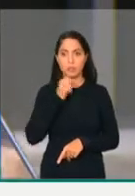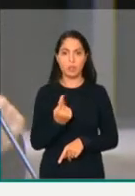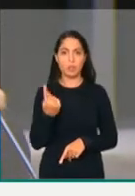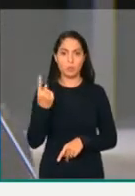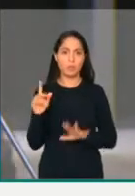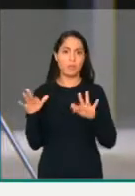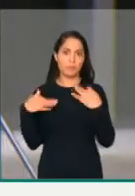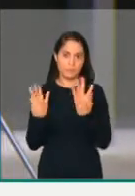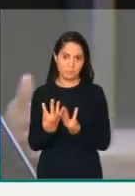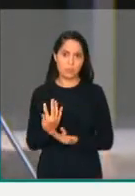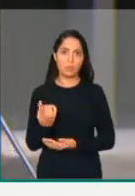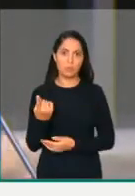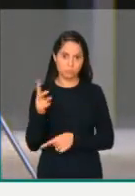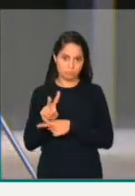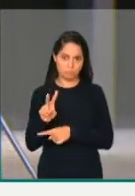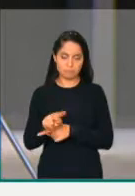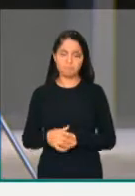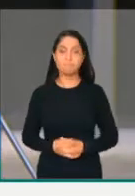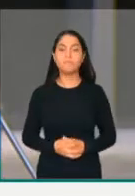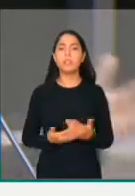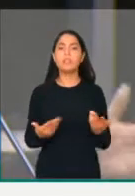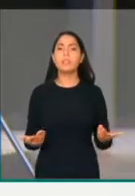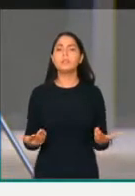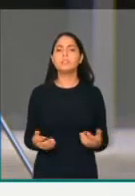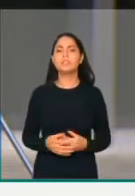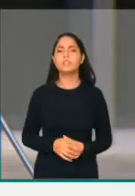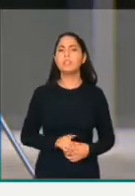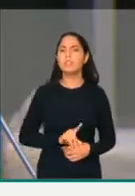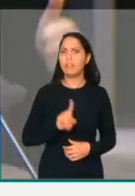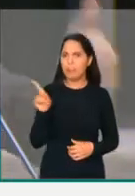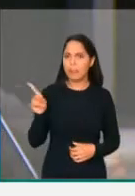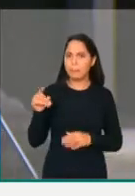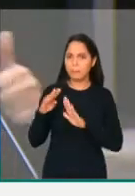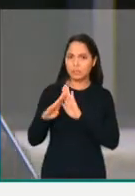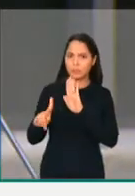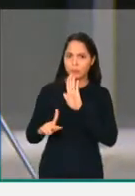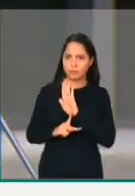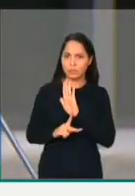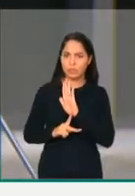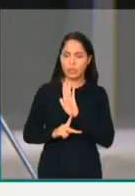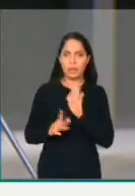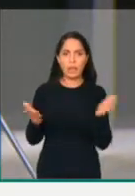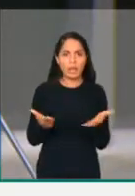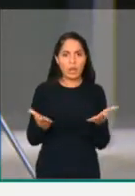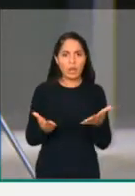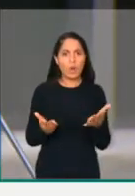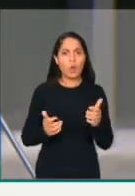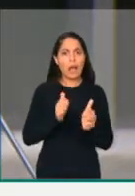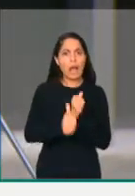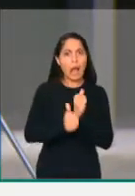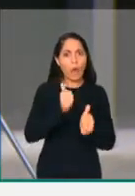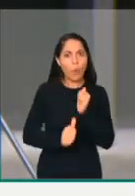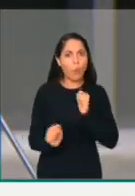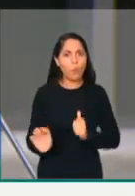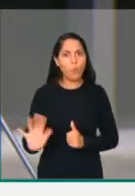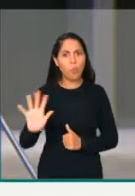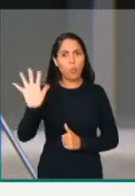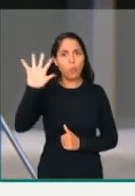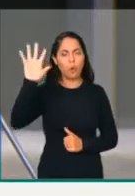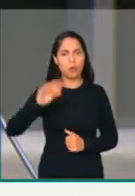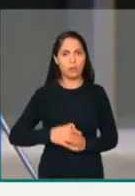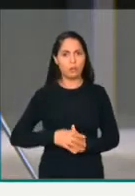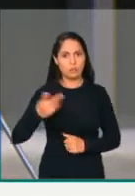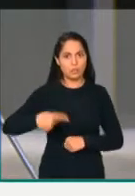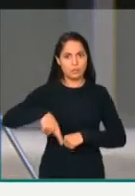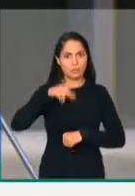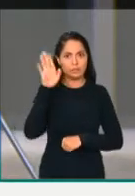Ele, por medida provisória, rebaixou esse valor e zerou em janeiro, quando o arroz está mais caro. O Brasil é o terceiro maior produtor de arroz,